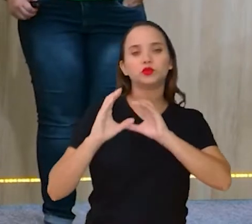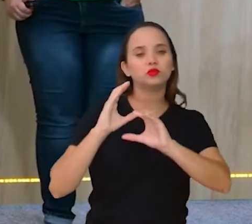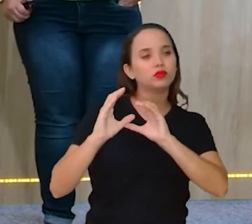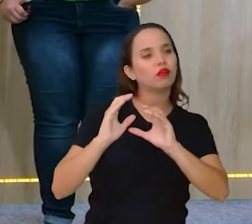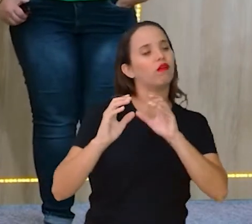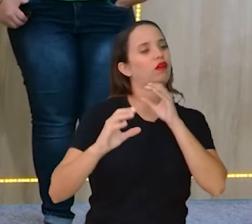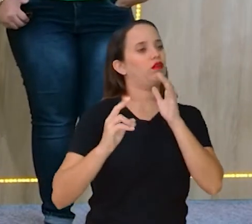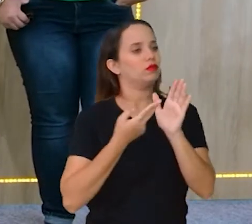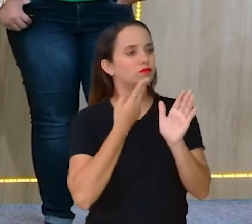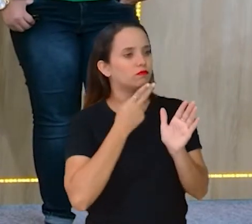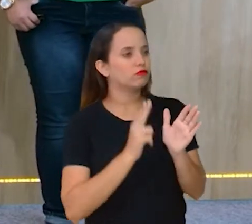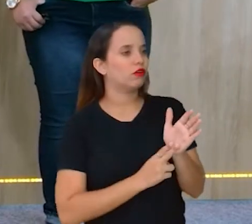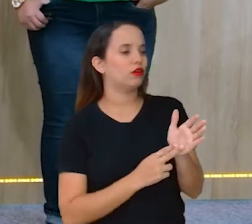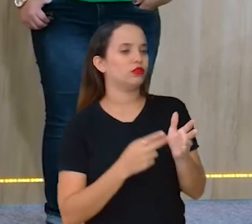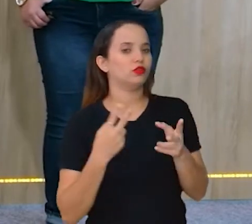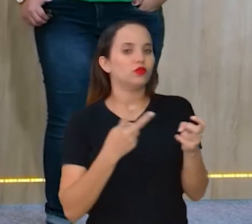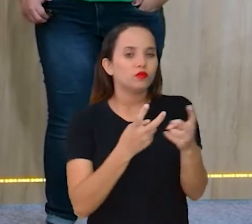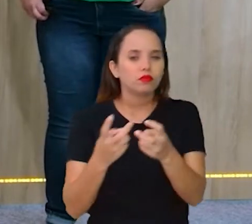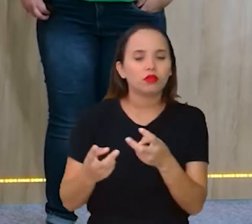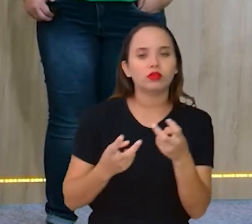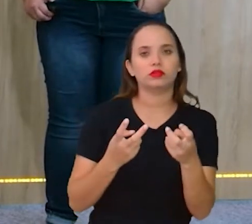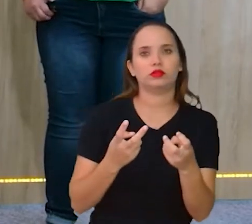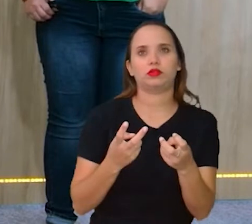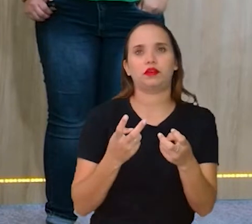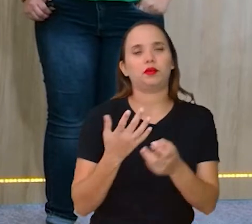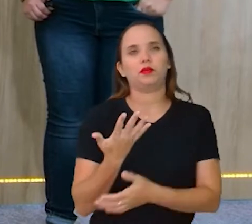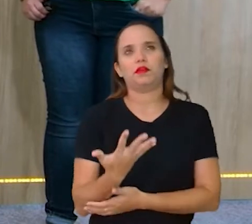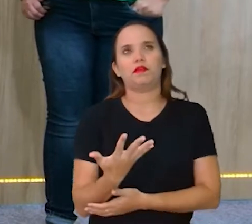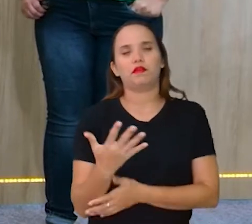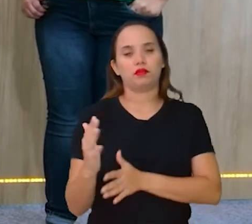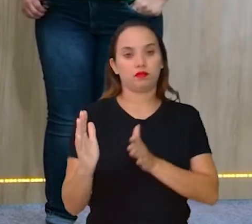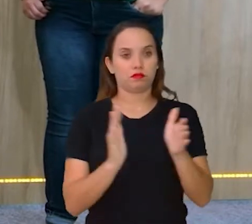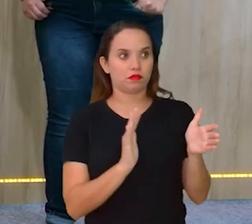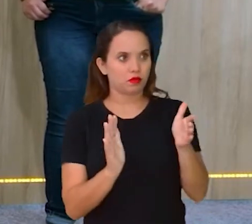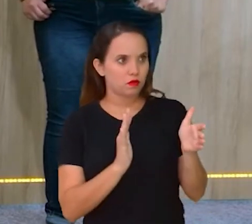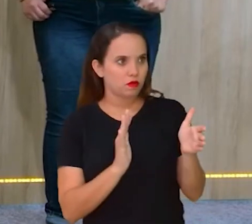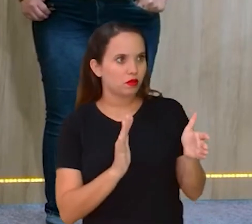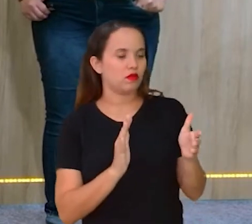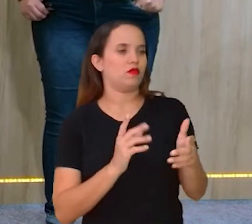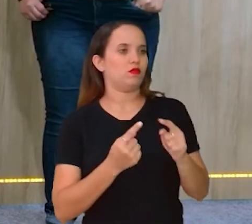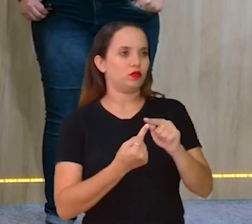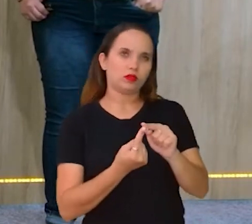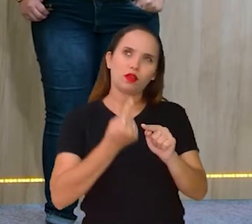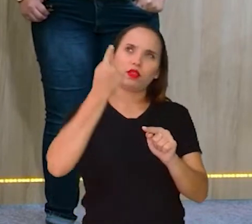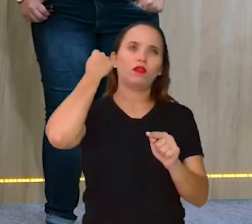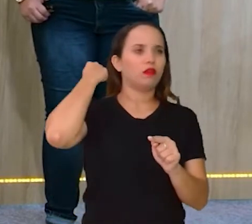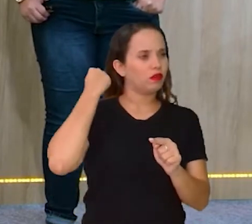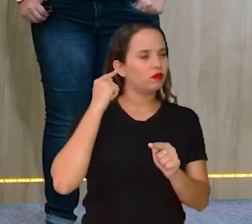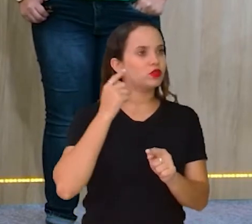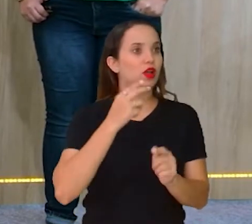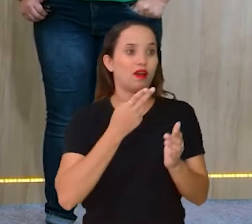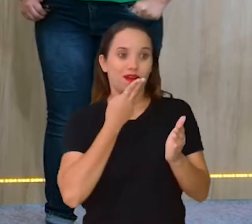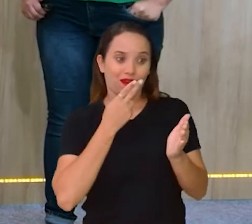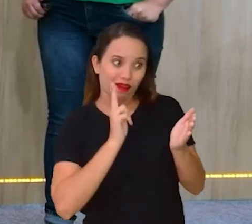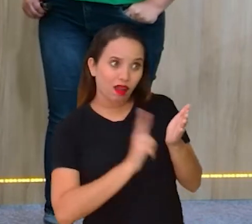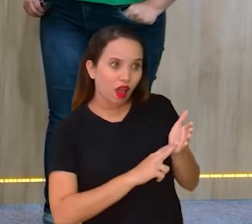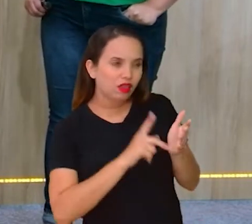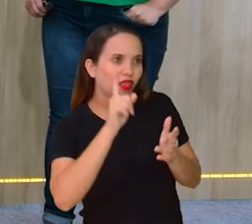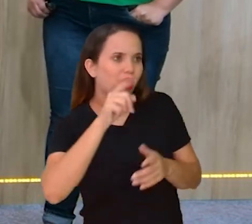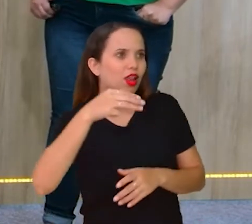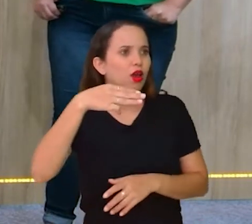de carta, a gente observando, assim, em períodos, em épocas mais antigas, a carta já era algo até mais